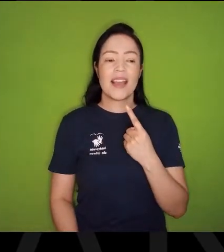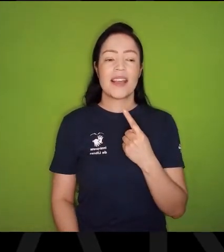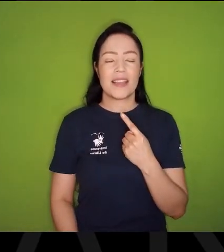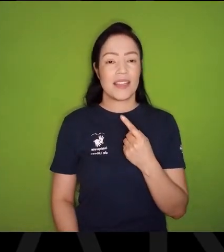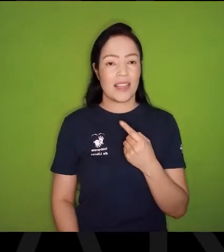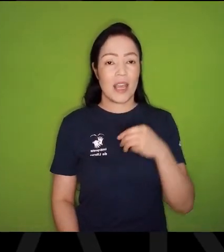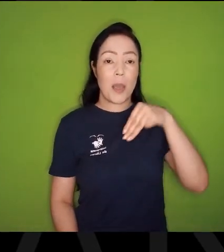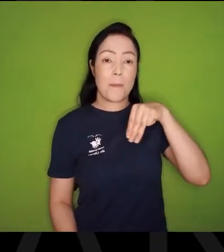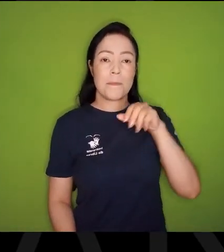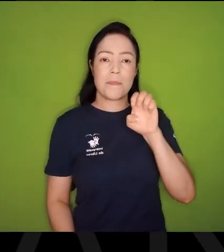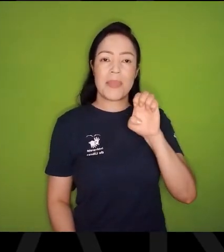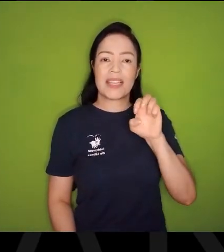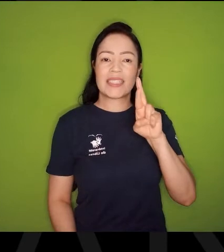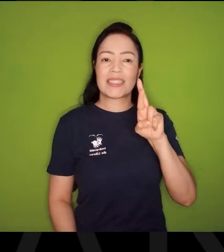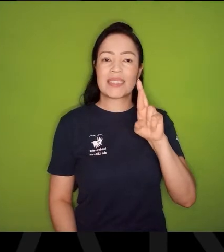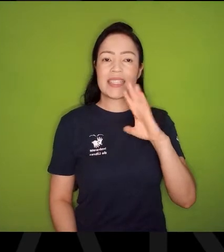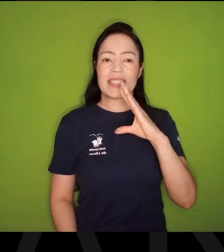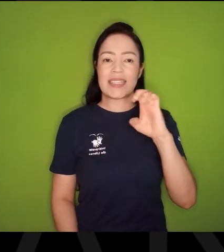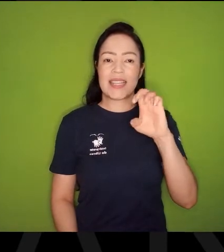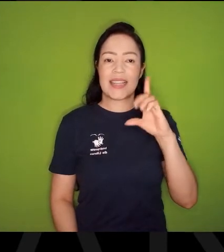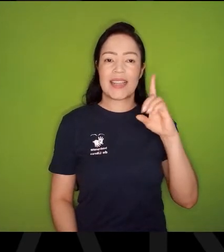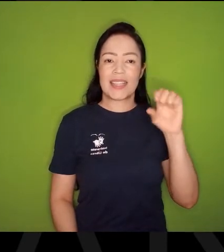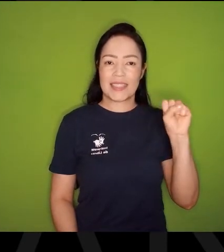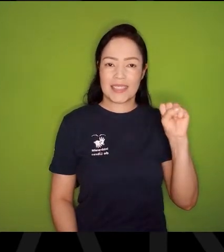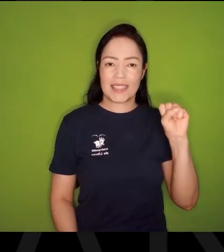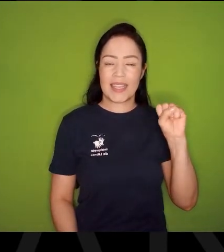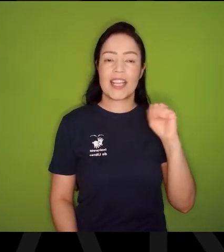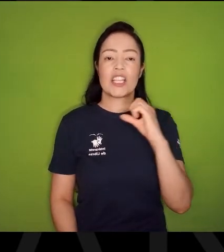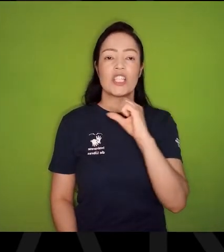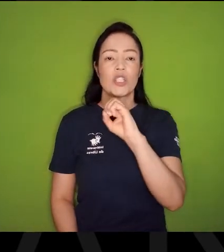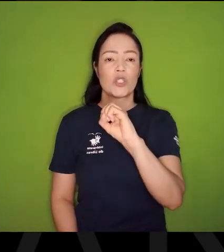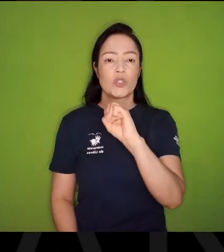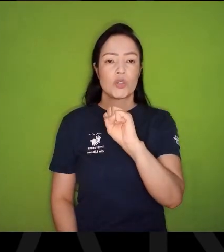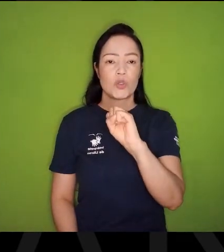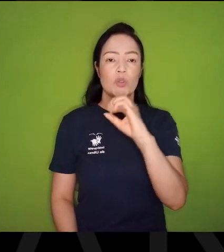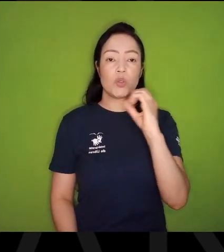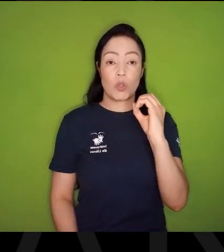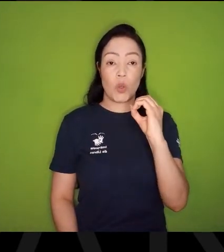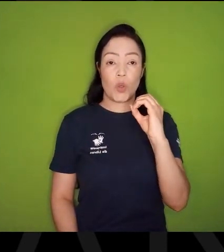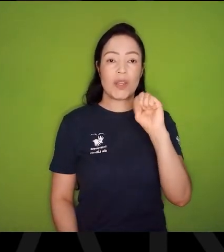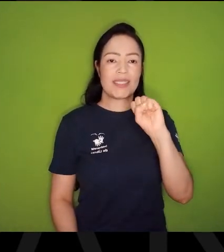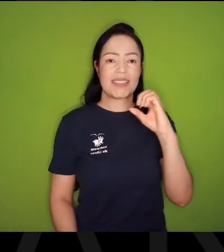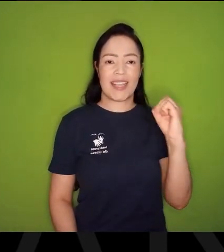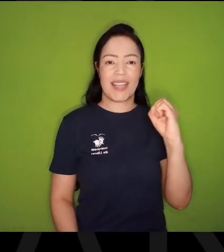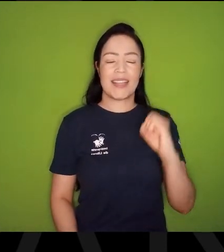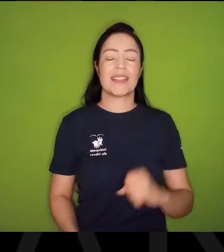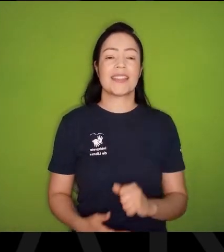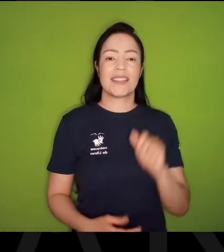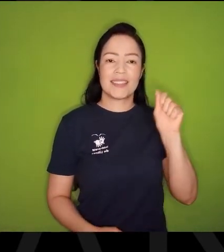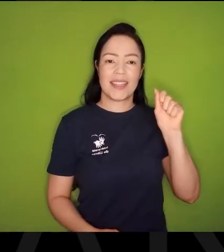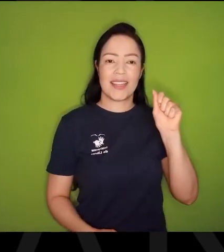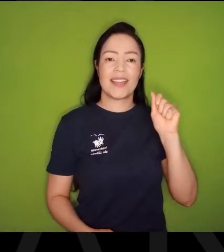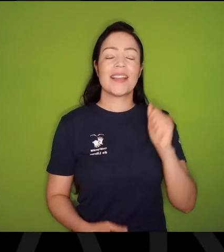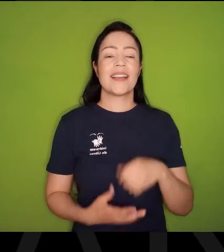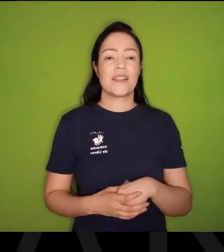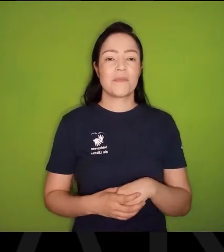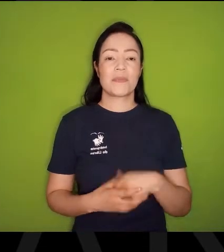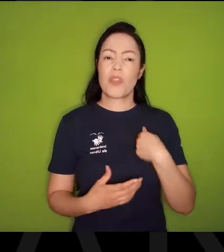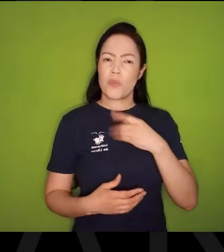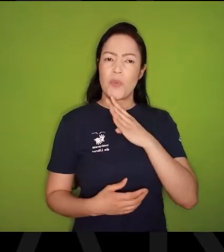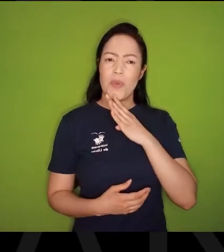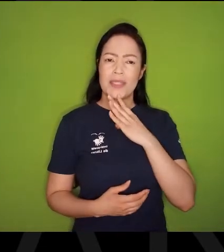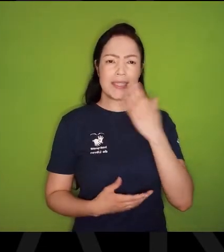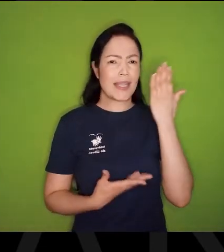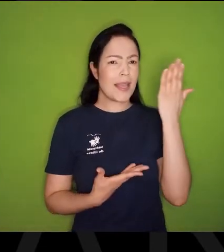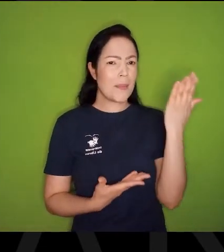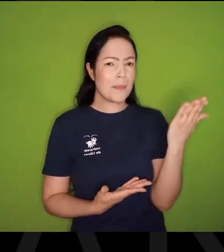Mercedes Sosa, Mercedes Sosa, Que eu conheci no Recife, Adolescente também, Então,